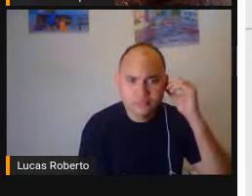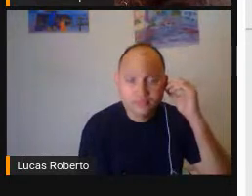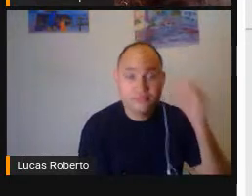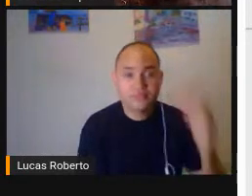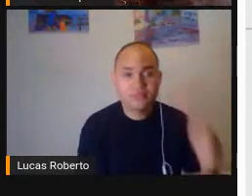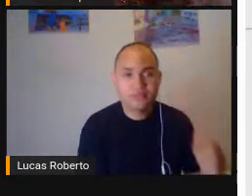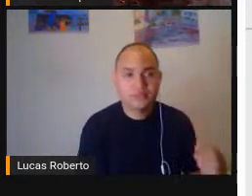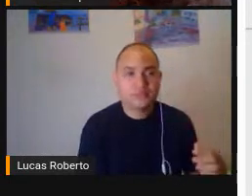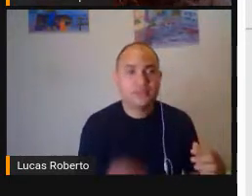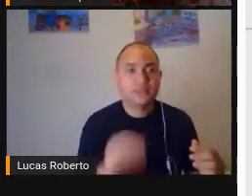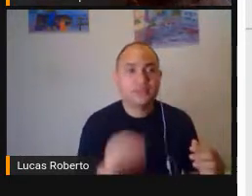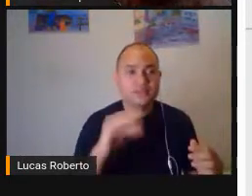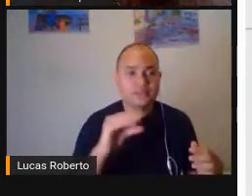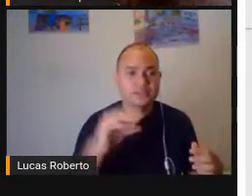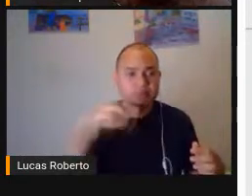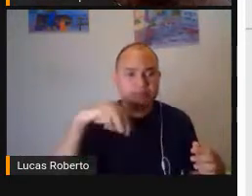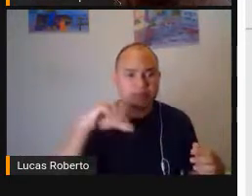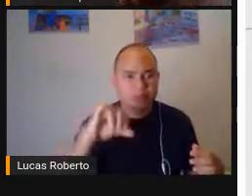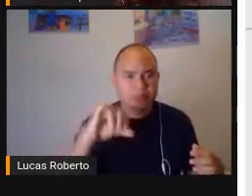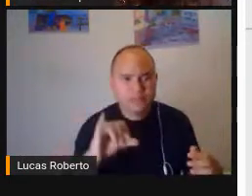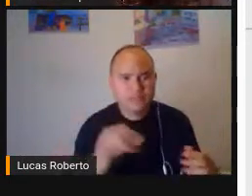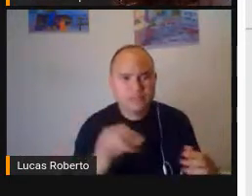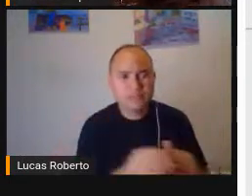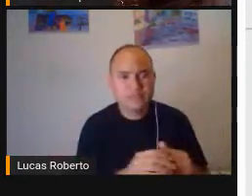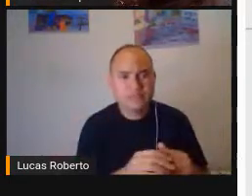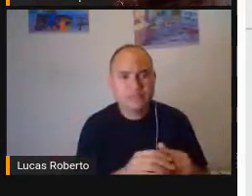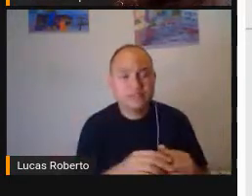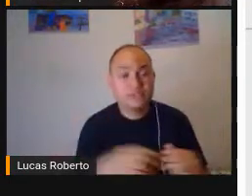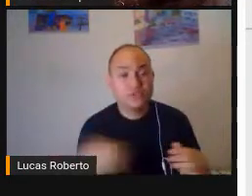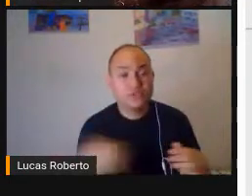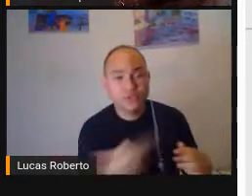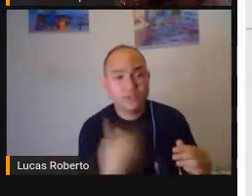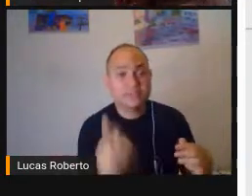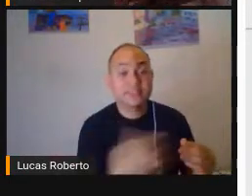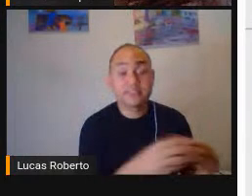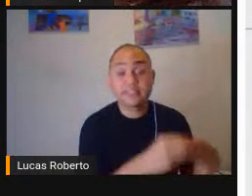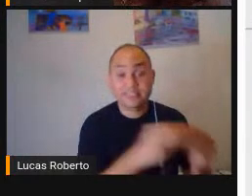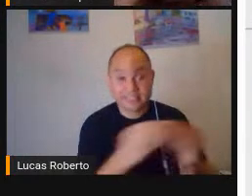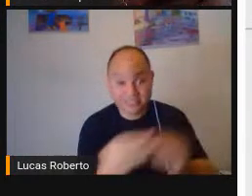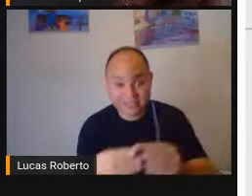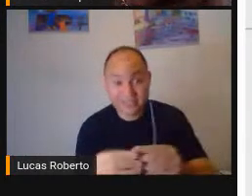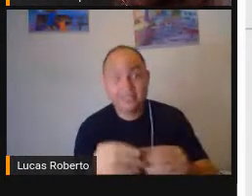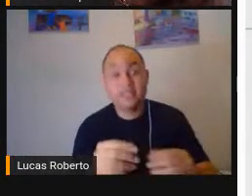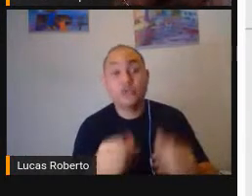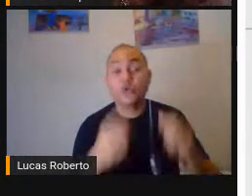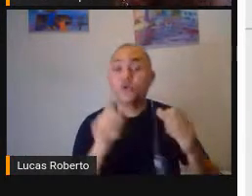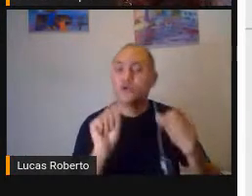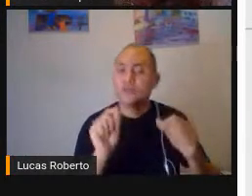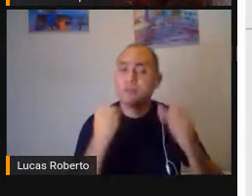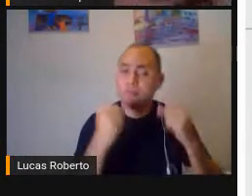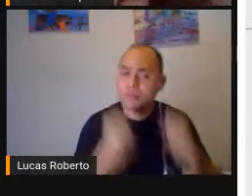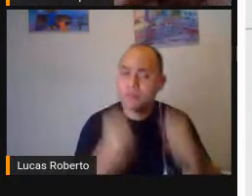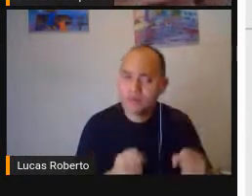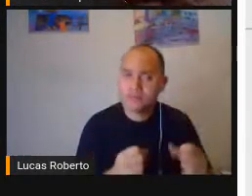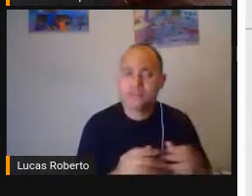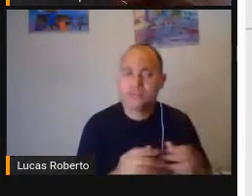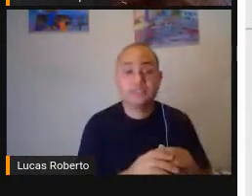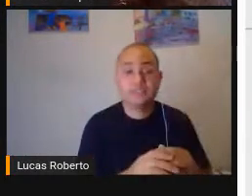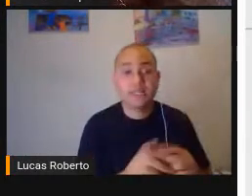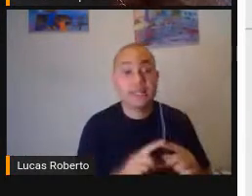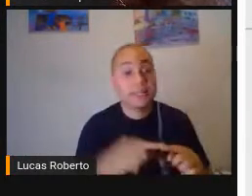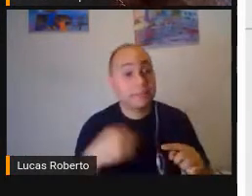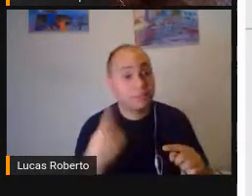Traz aqui Possibilidades E depois Eu posso colocar O link aí Ou se as meninas Até já